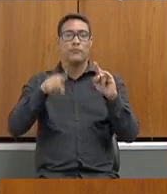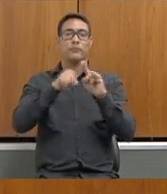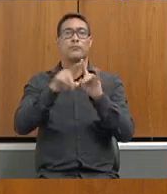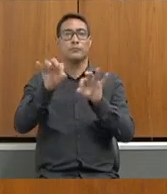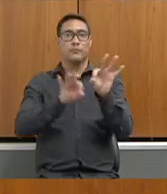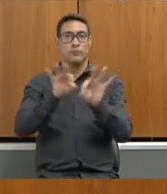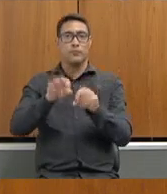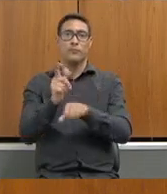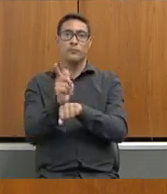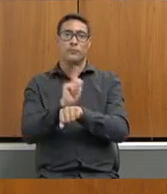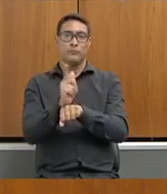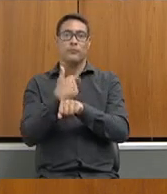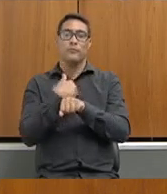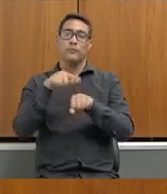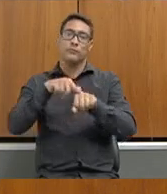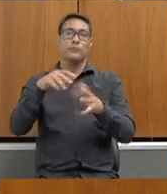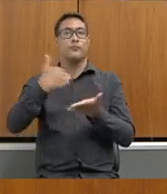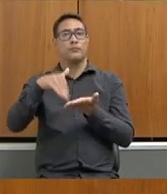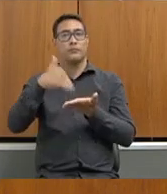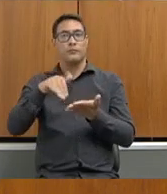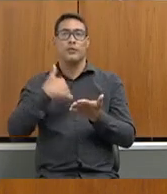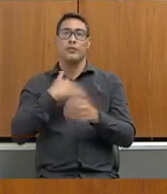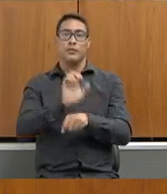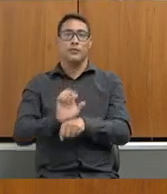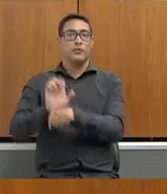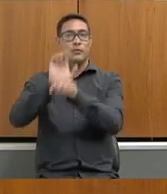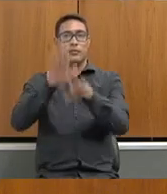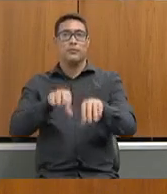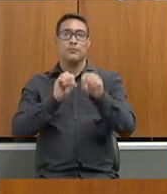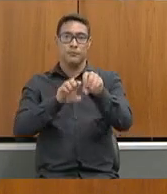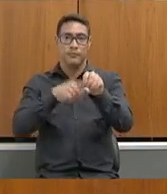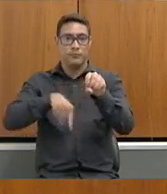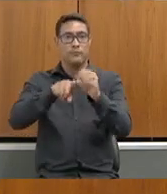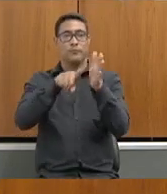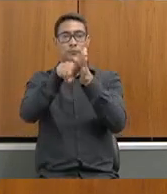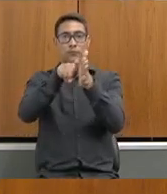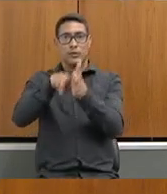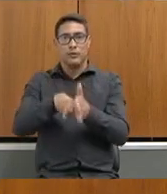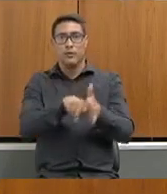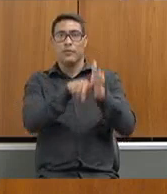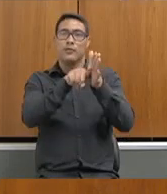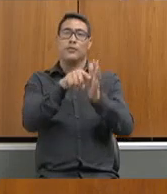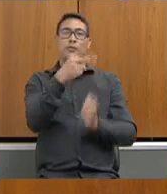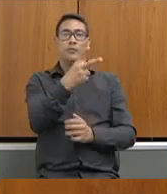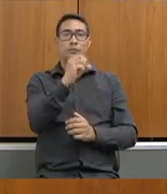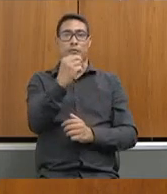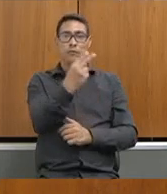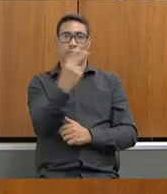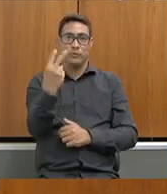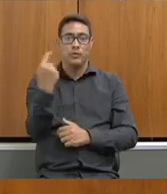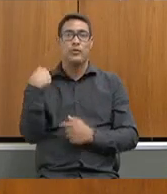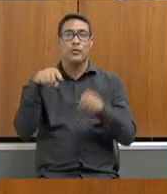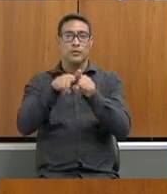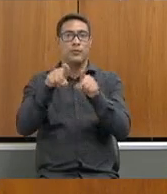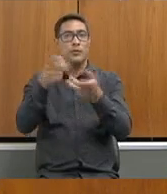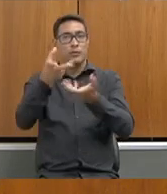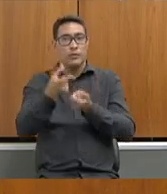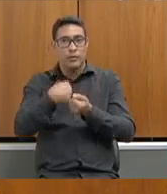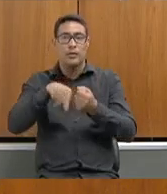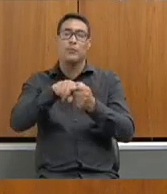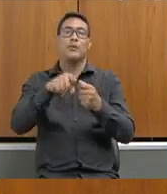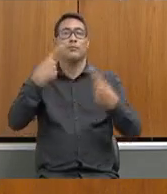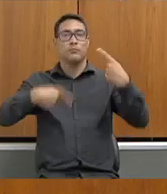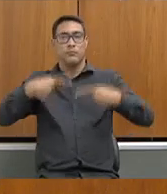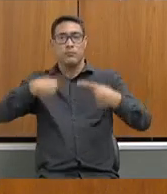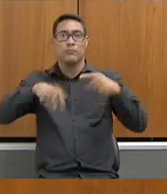Secretaria de Estado da Educação no âmbito do Assembleia Fiscaliza no exercício de 2022 e a receber, discutir e votar